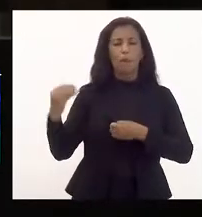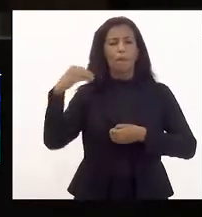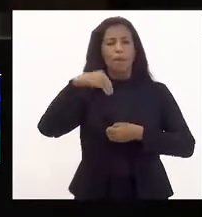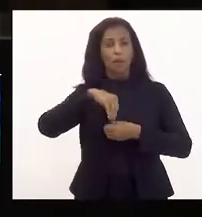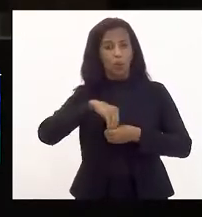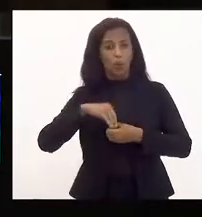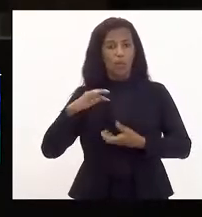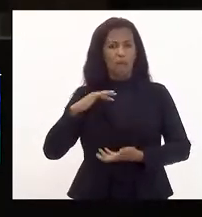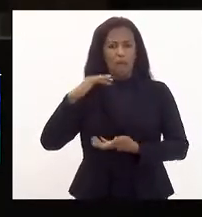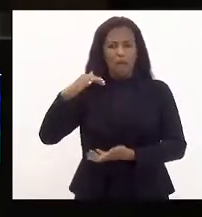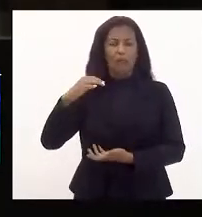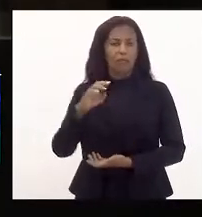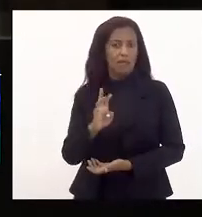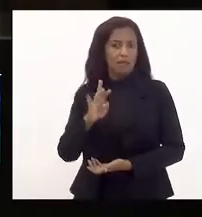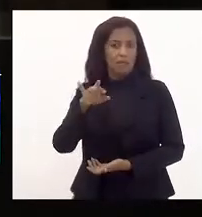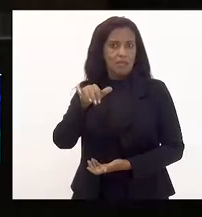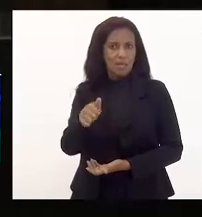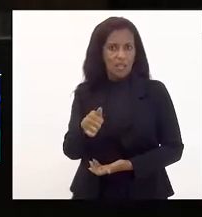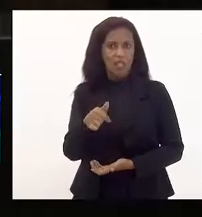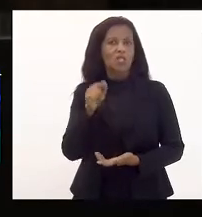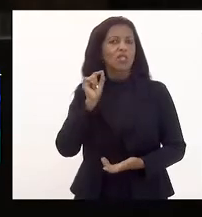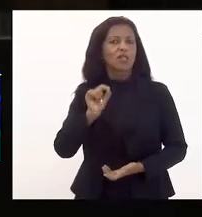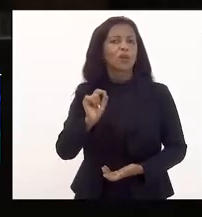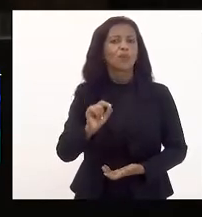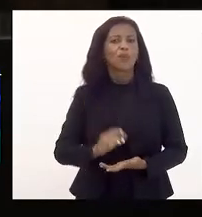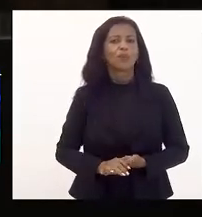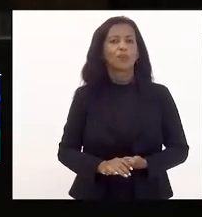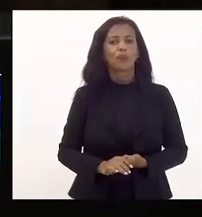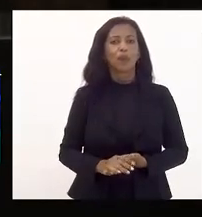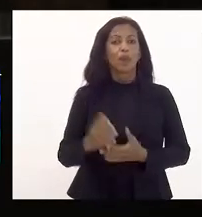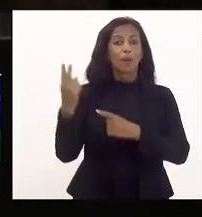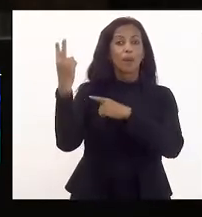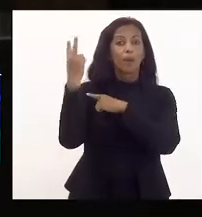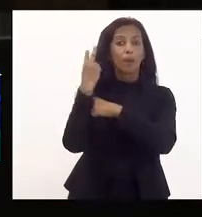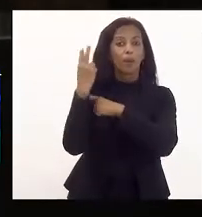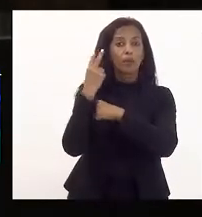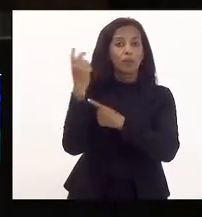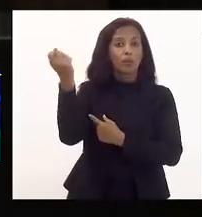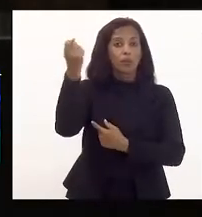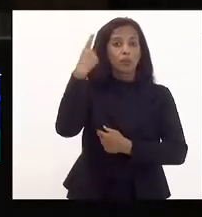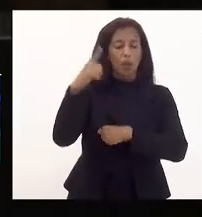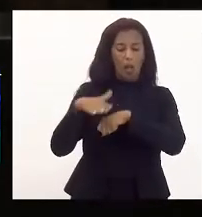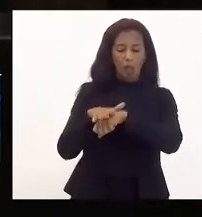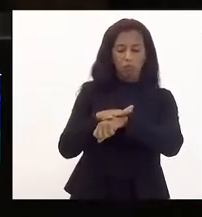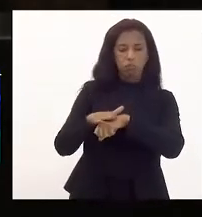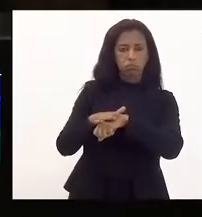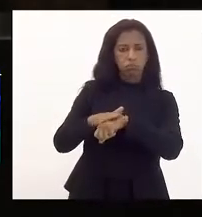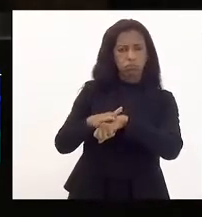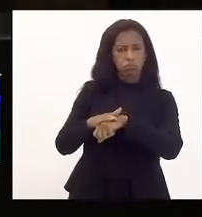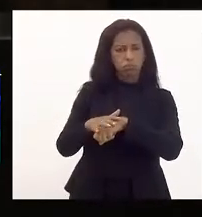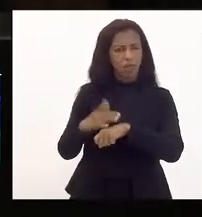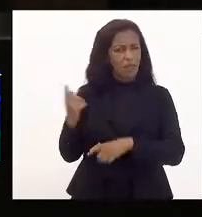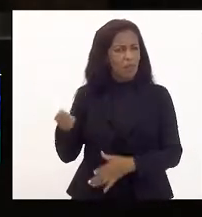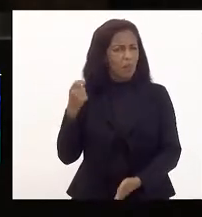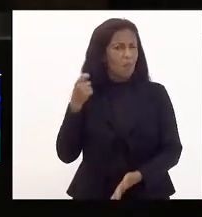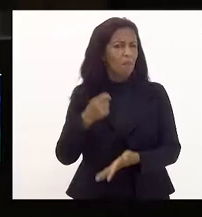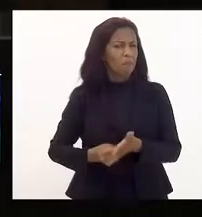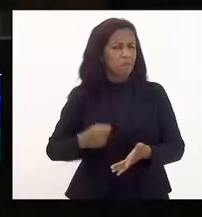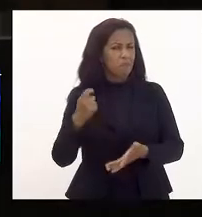cesta, na cesta básica, a questão do protetor solar. Uma luta infinita, deputado Luiz Paulo.